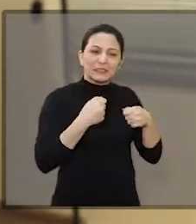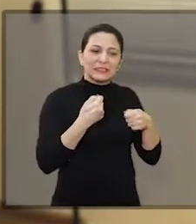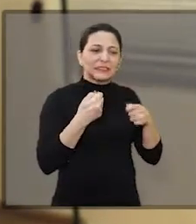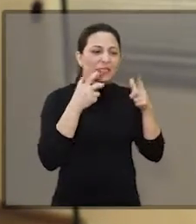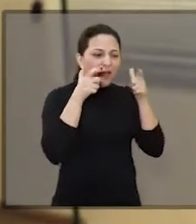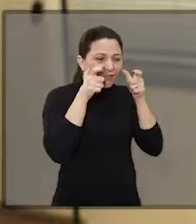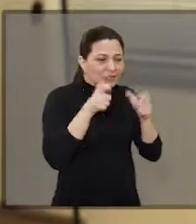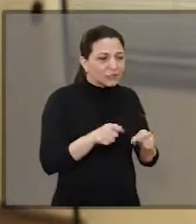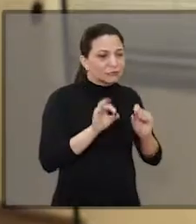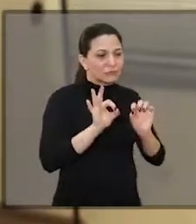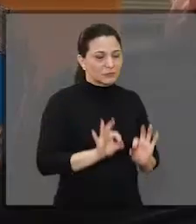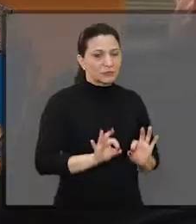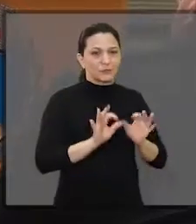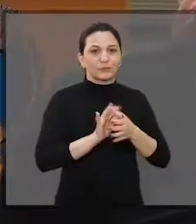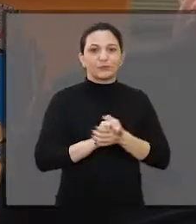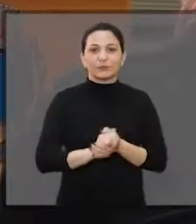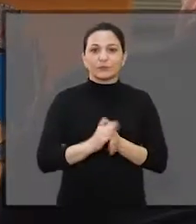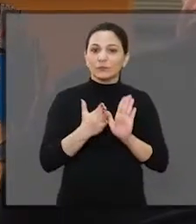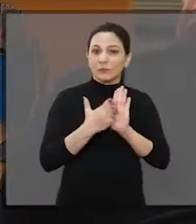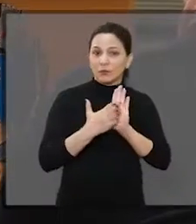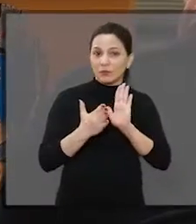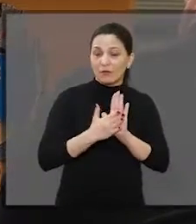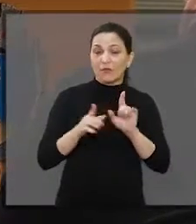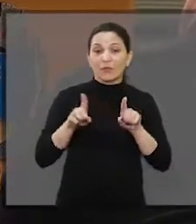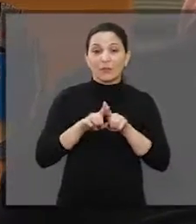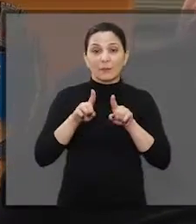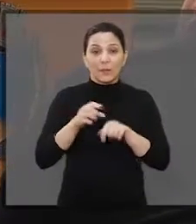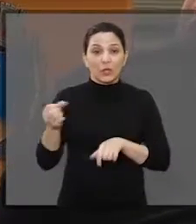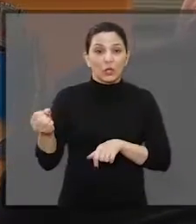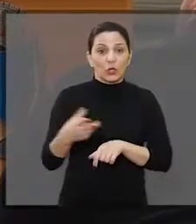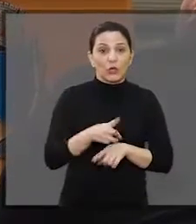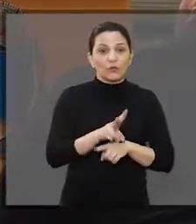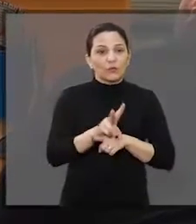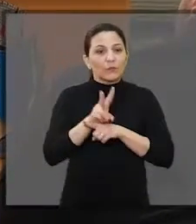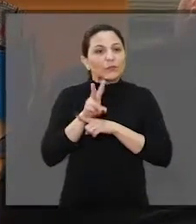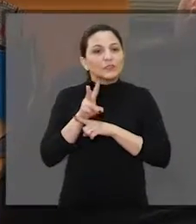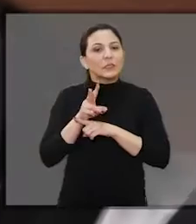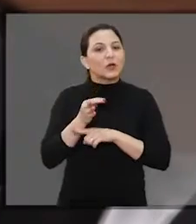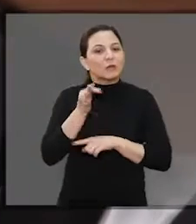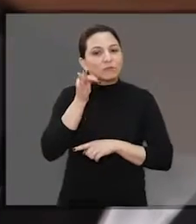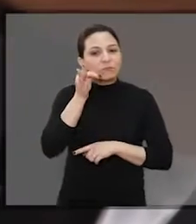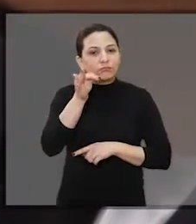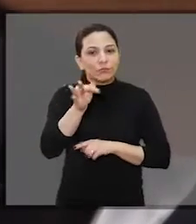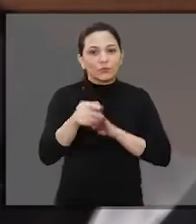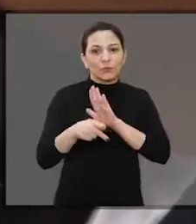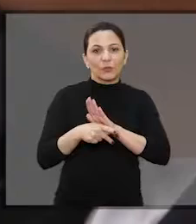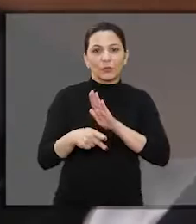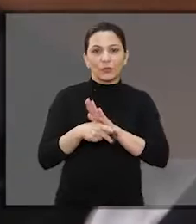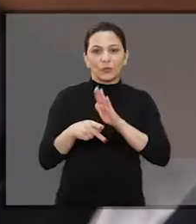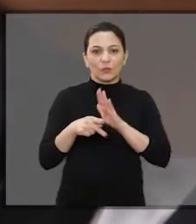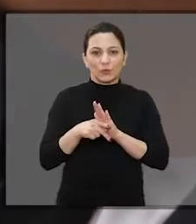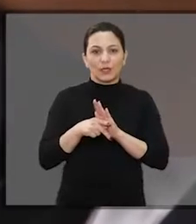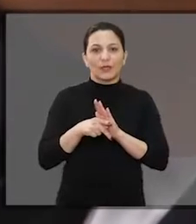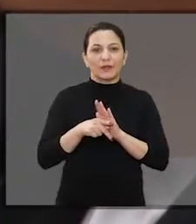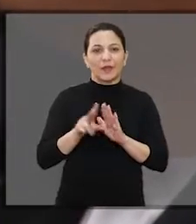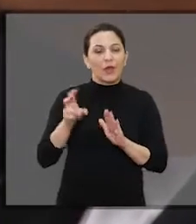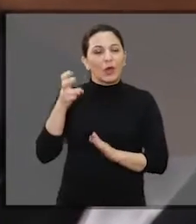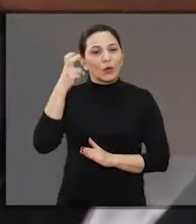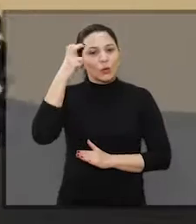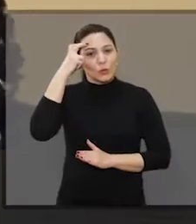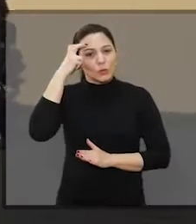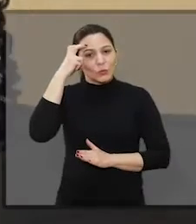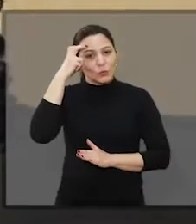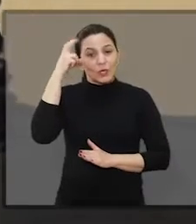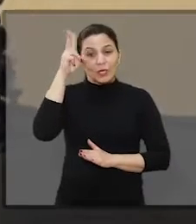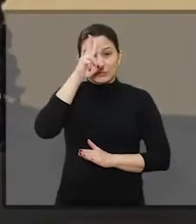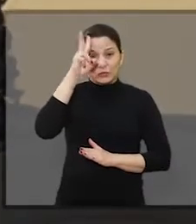necessárias para fazer tal mudança. Foram destaques ainda novas perspectivas sobre temáticas tradicionais, como a relação